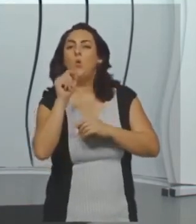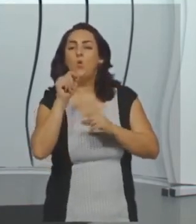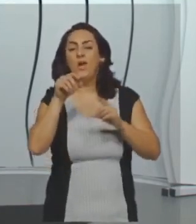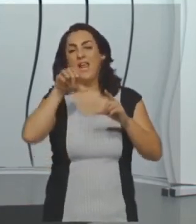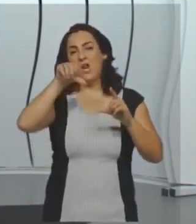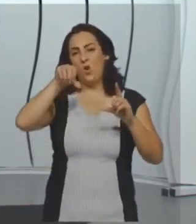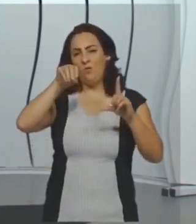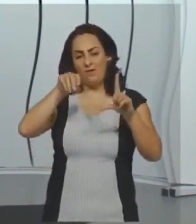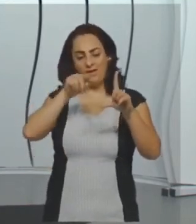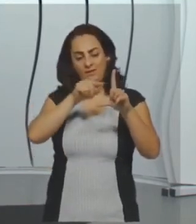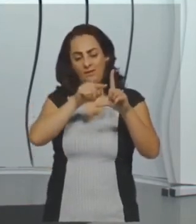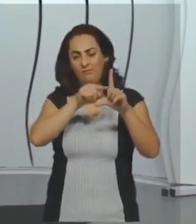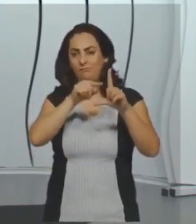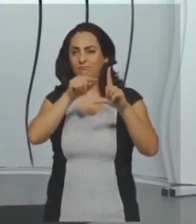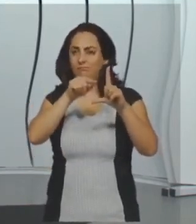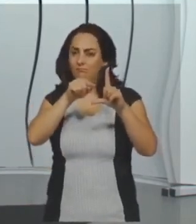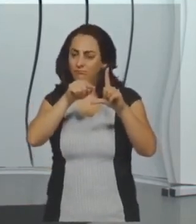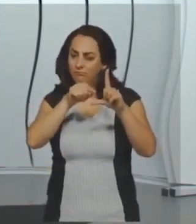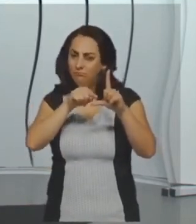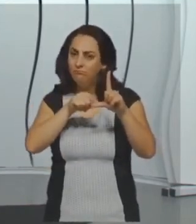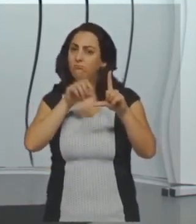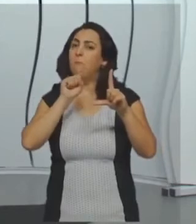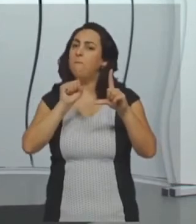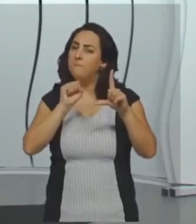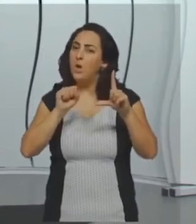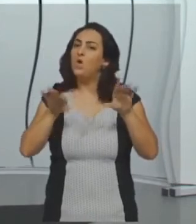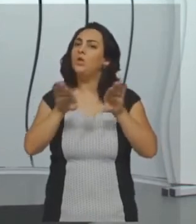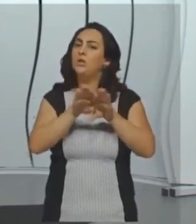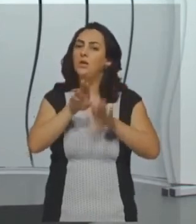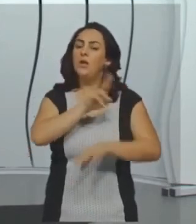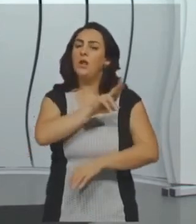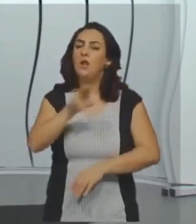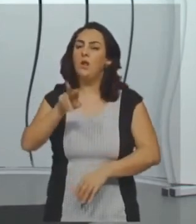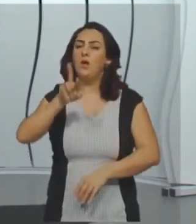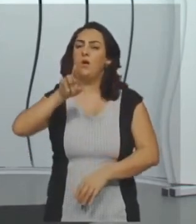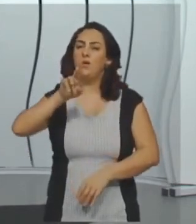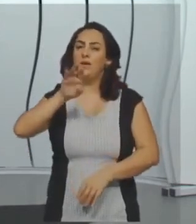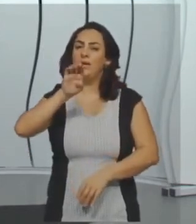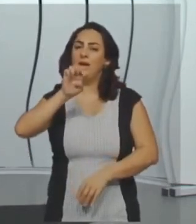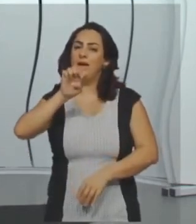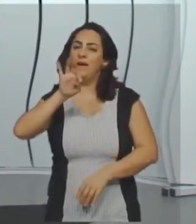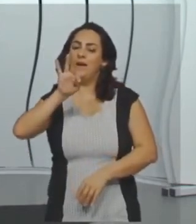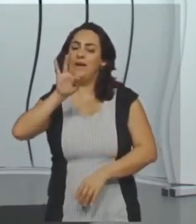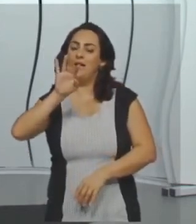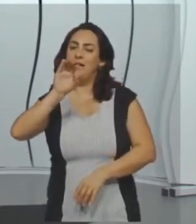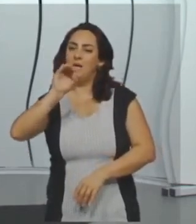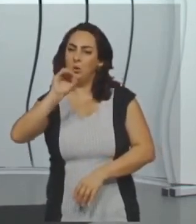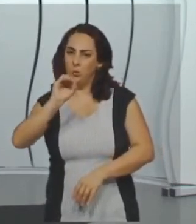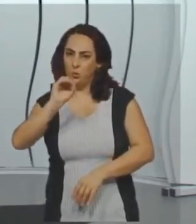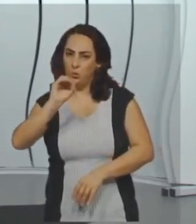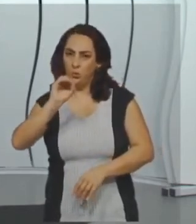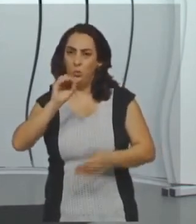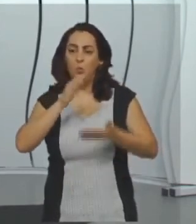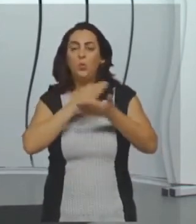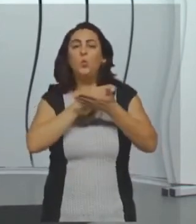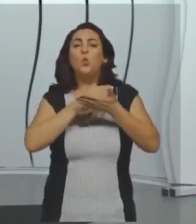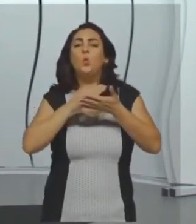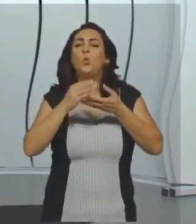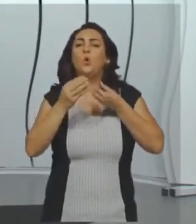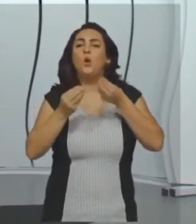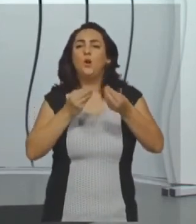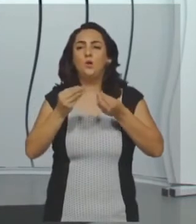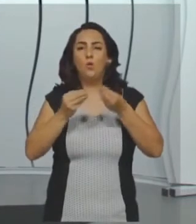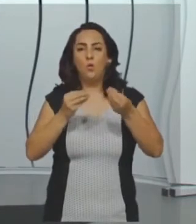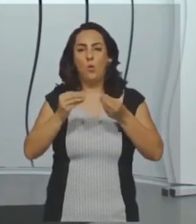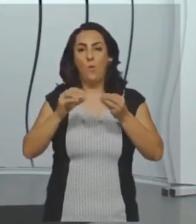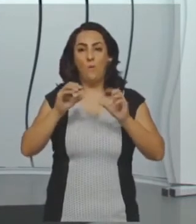essa abertura desse giro, a gente representa assim, tem um ângulo de 90 graus, que a gente também pode chamar de